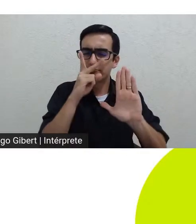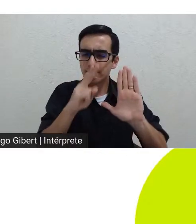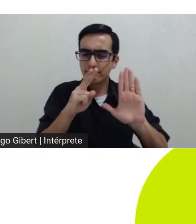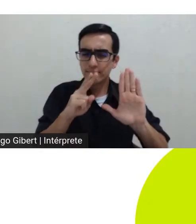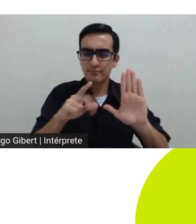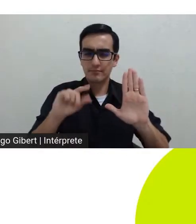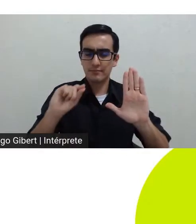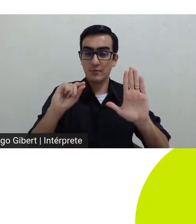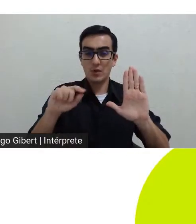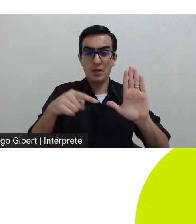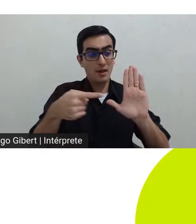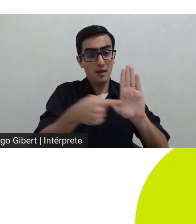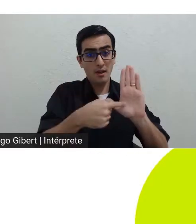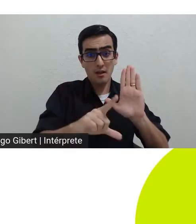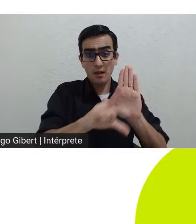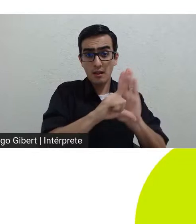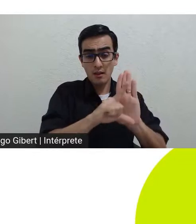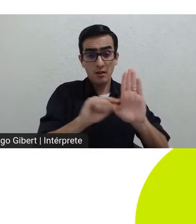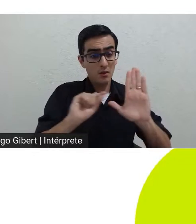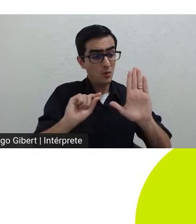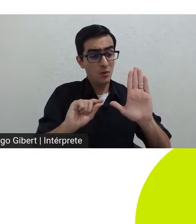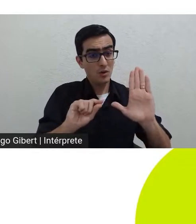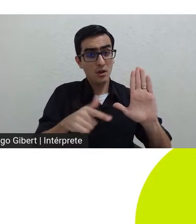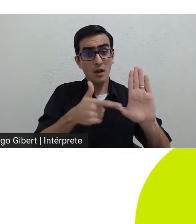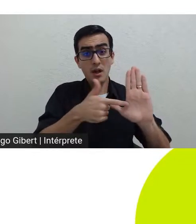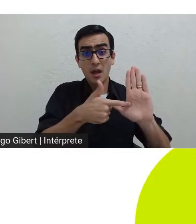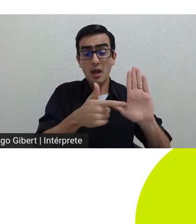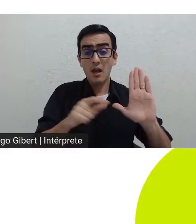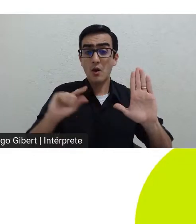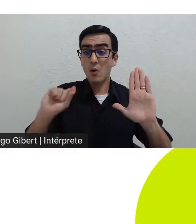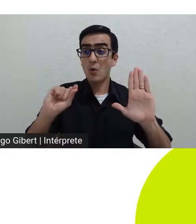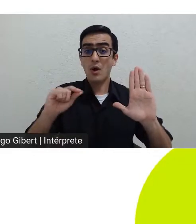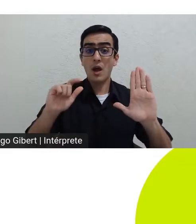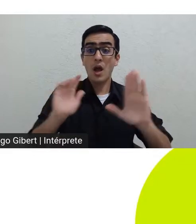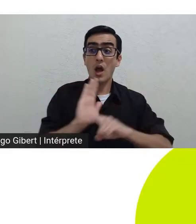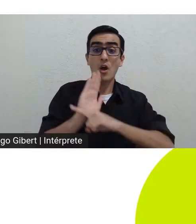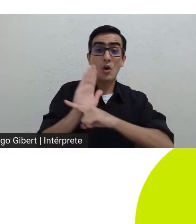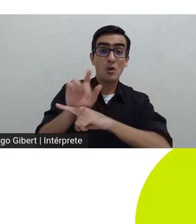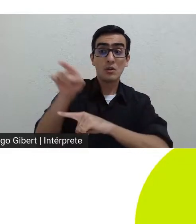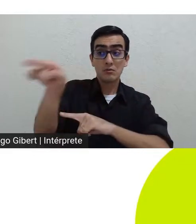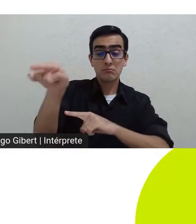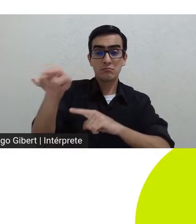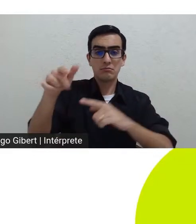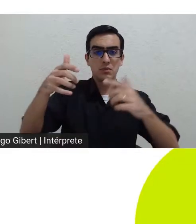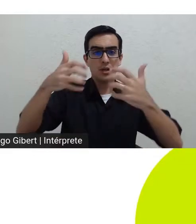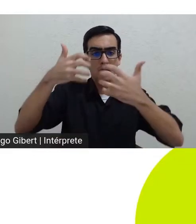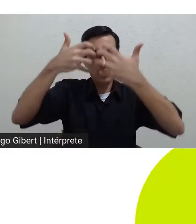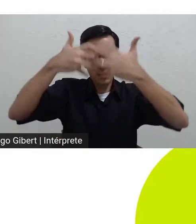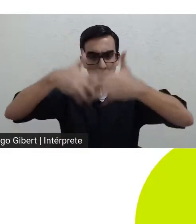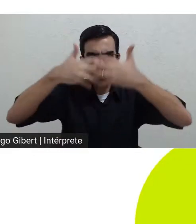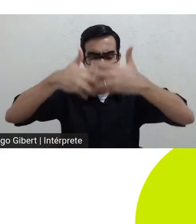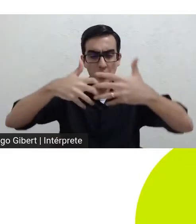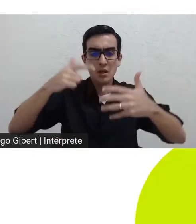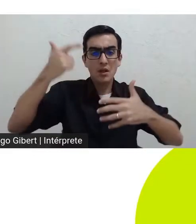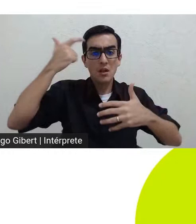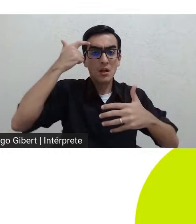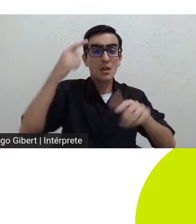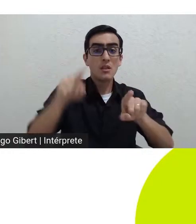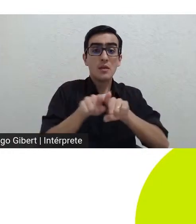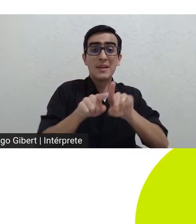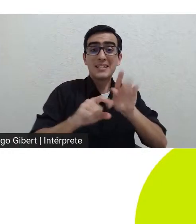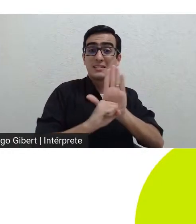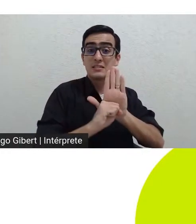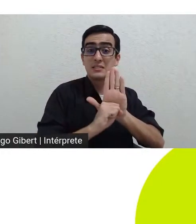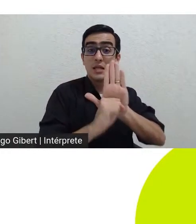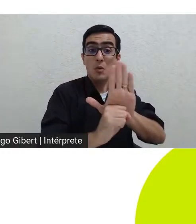interdição que poderia abrir um campo para o processo de representação e simbolização seus